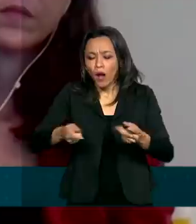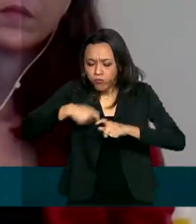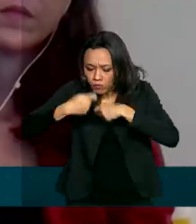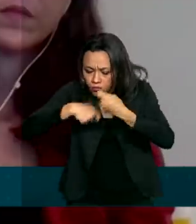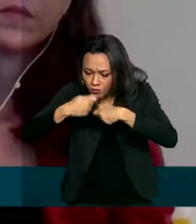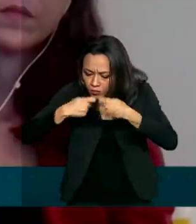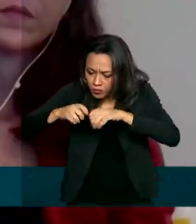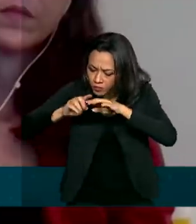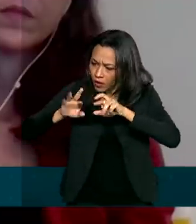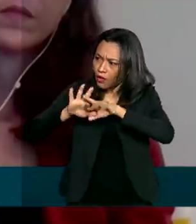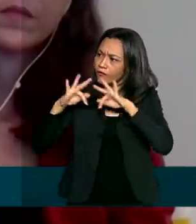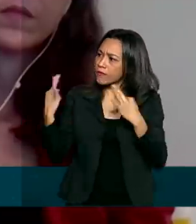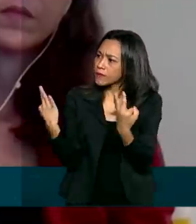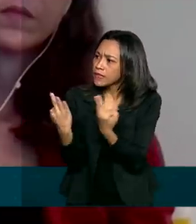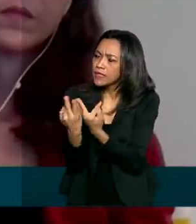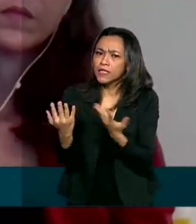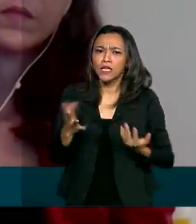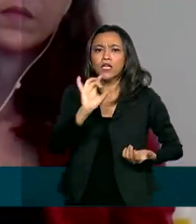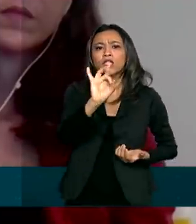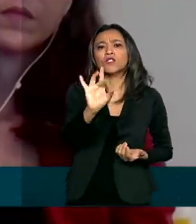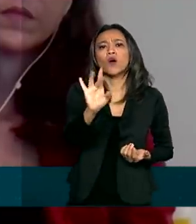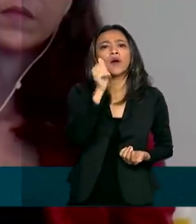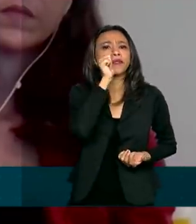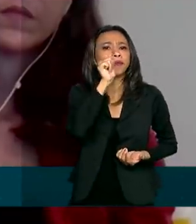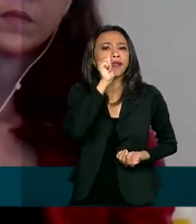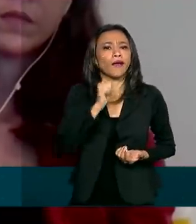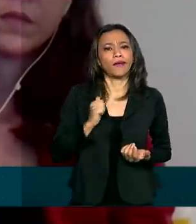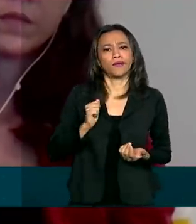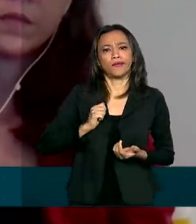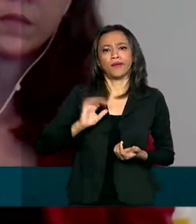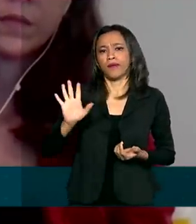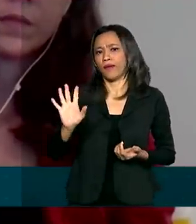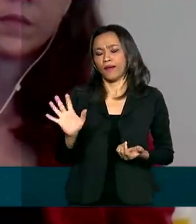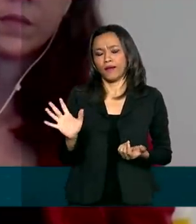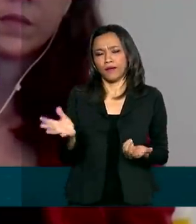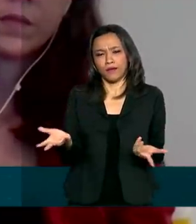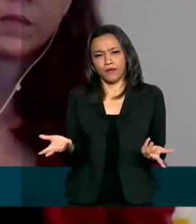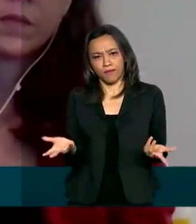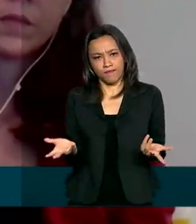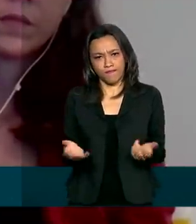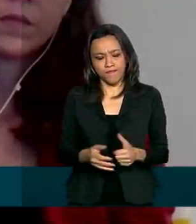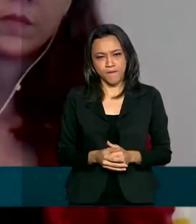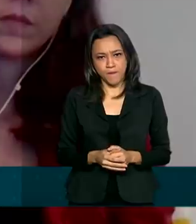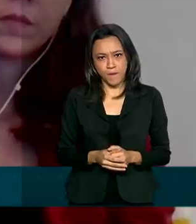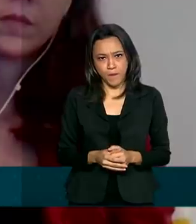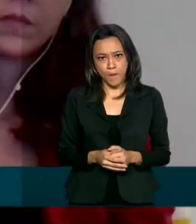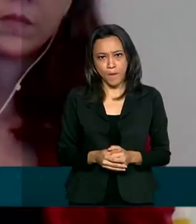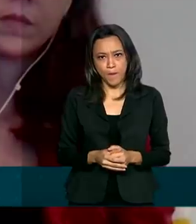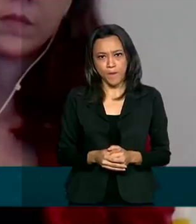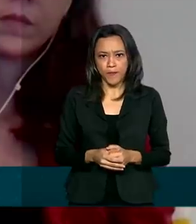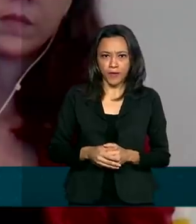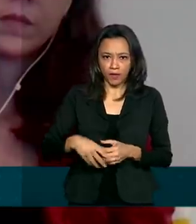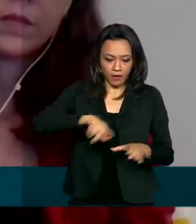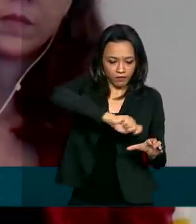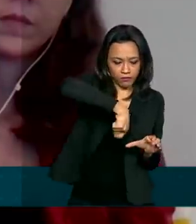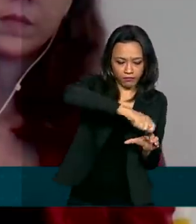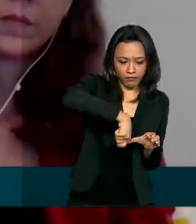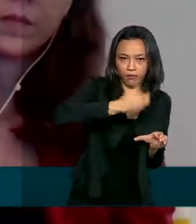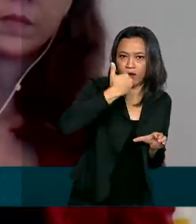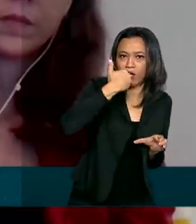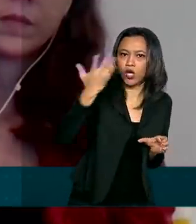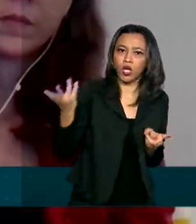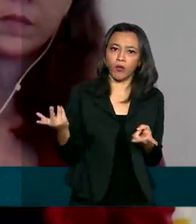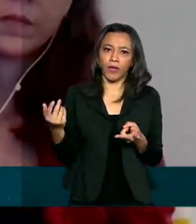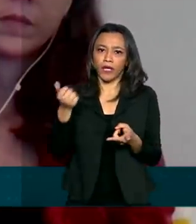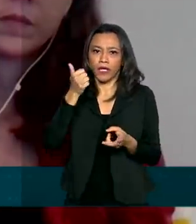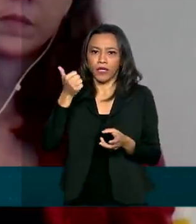e que só as mulheres é que arrumam o almoço. Só elas